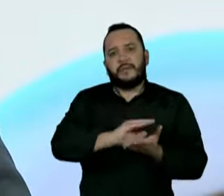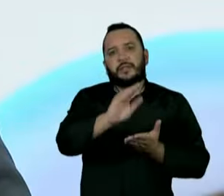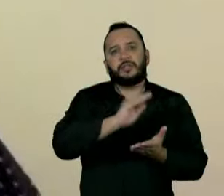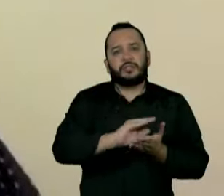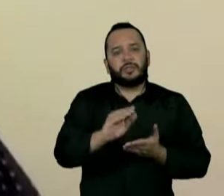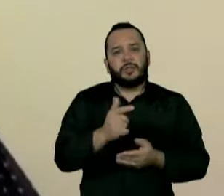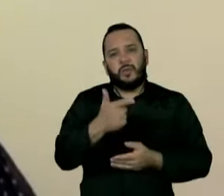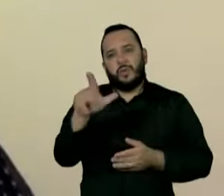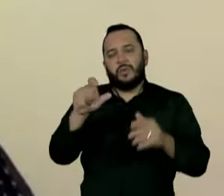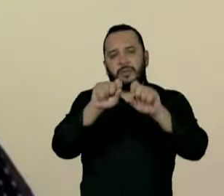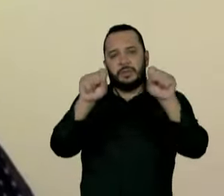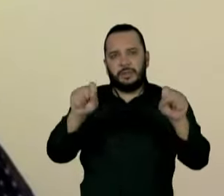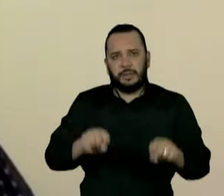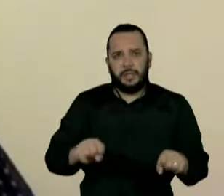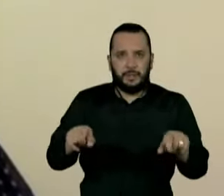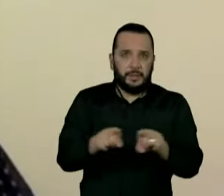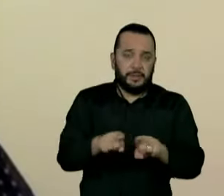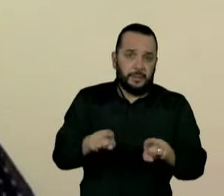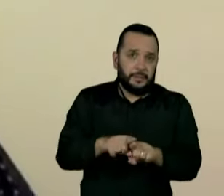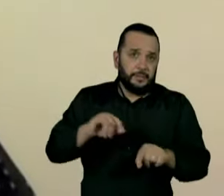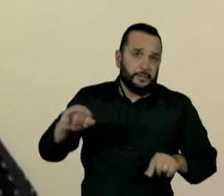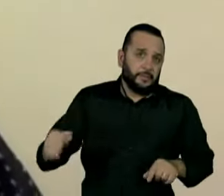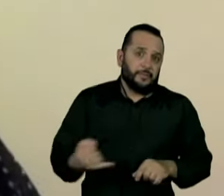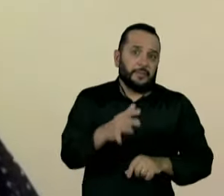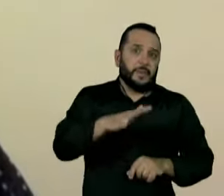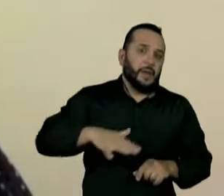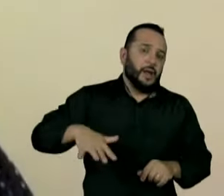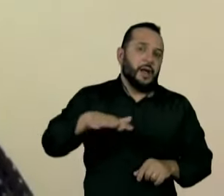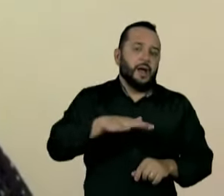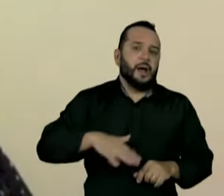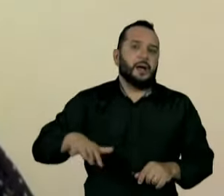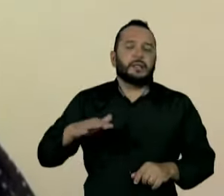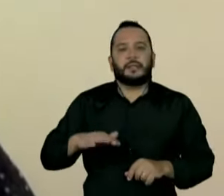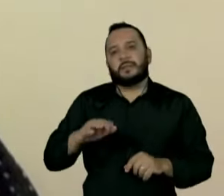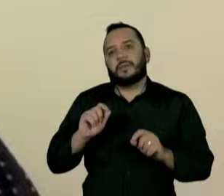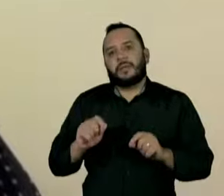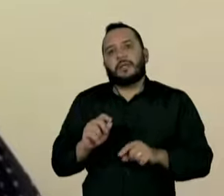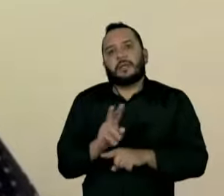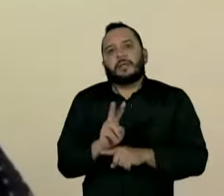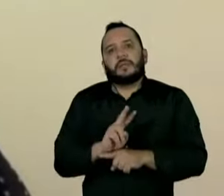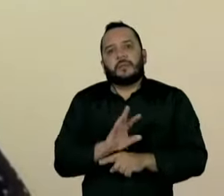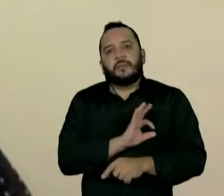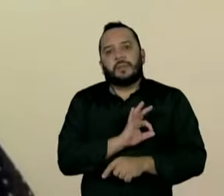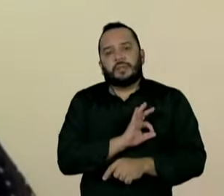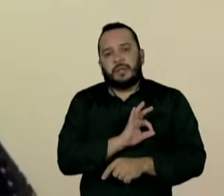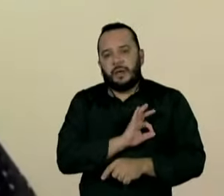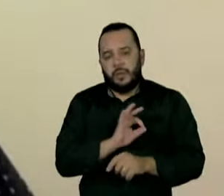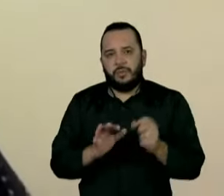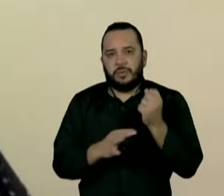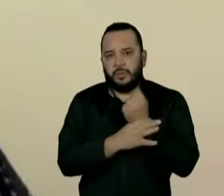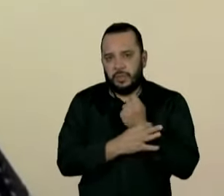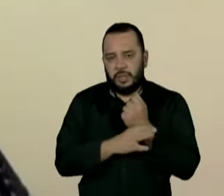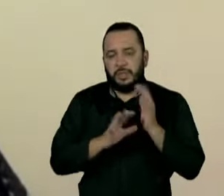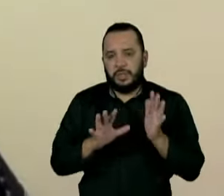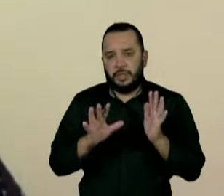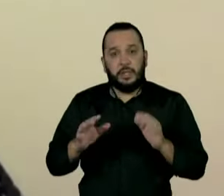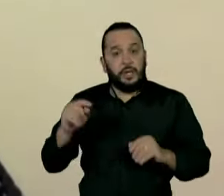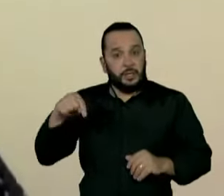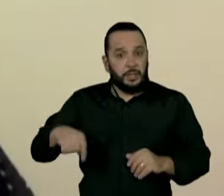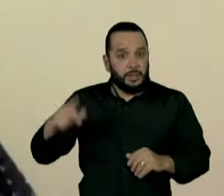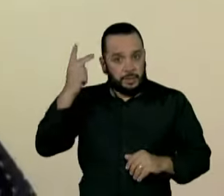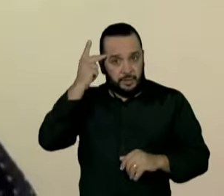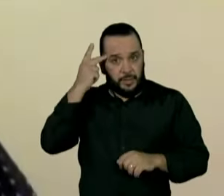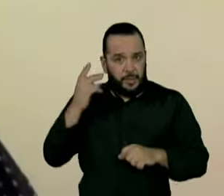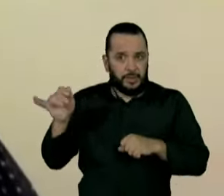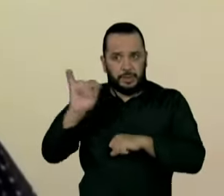imediata? E eu já queria aproveitar esse gancho da segurança pública, porque recentemente a gente tem visto diversas operações policiais aqui no centro de